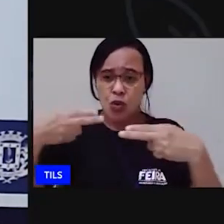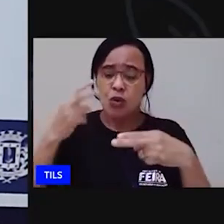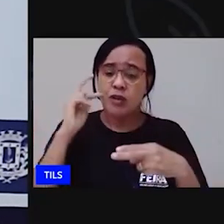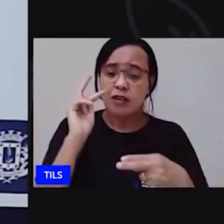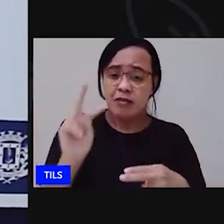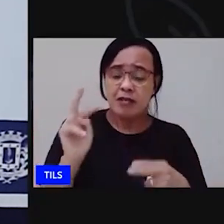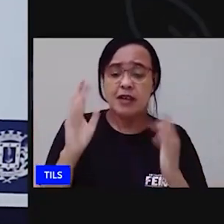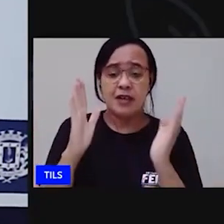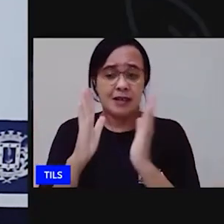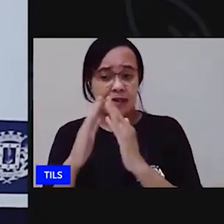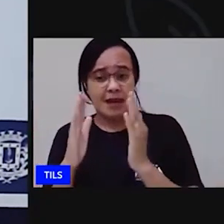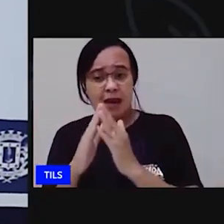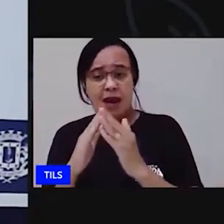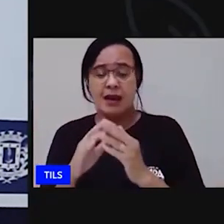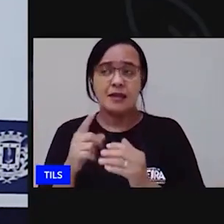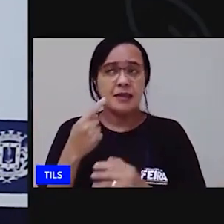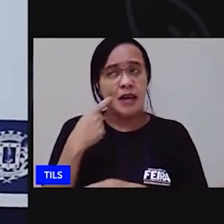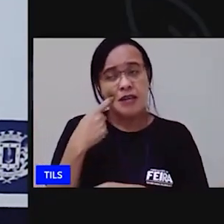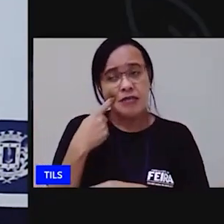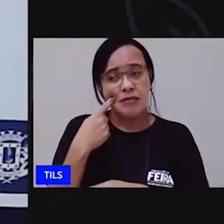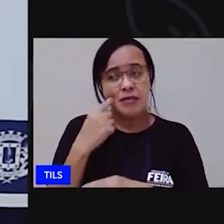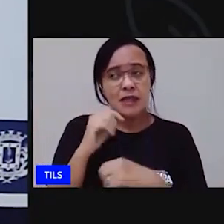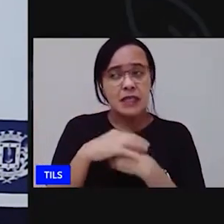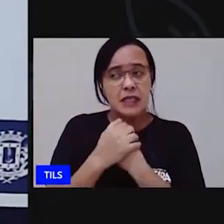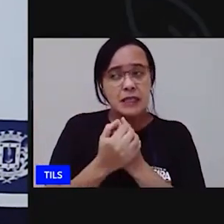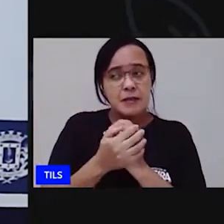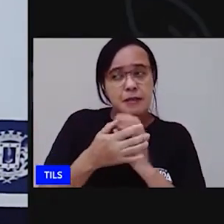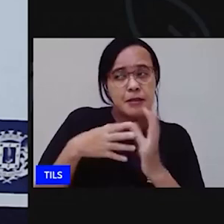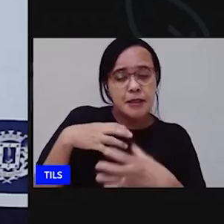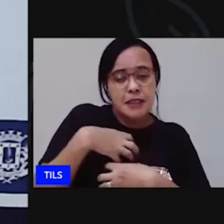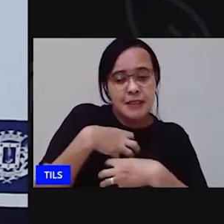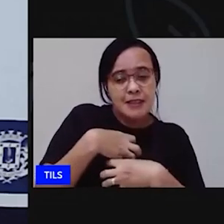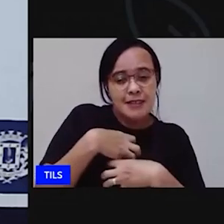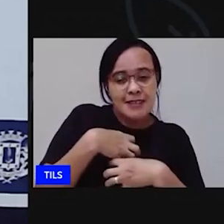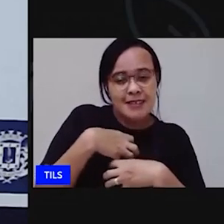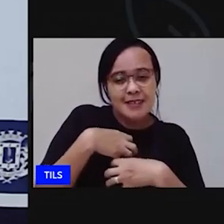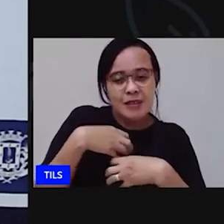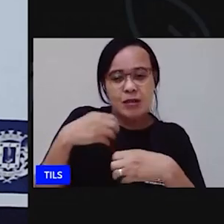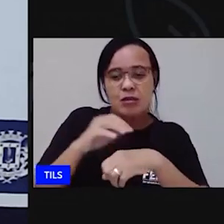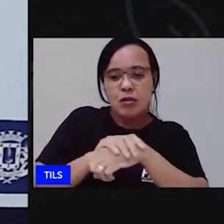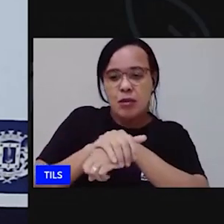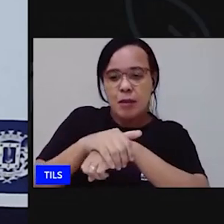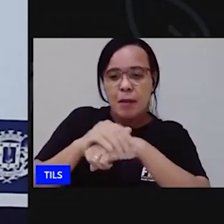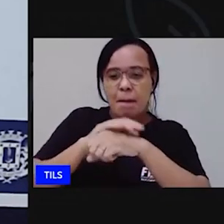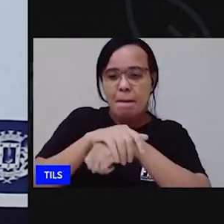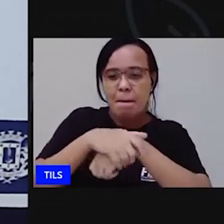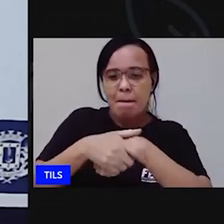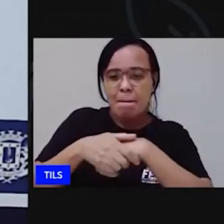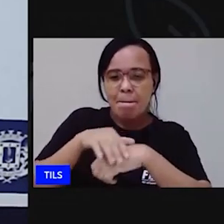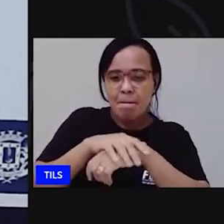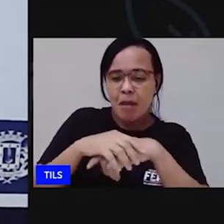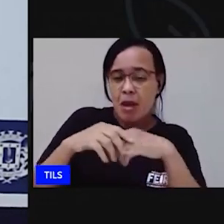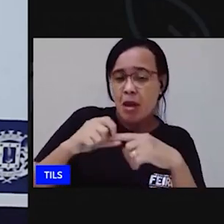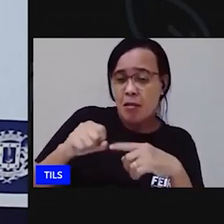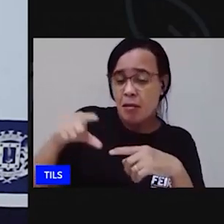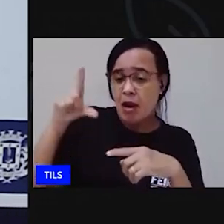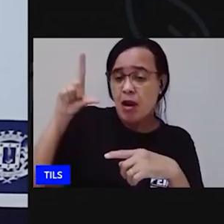e ó passando a mão sentindo a textura vendo qual é maior qual é menor